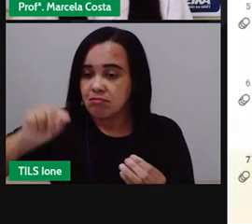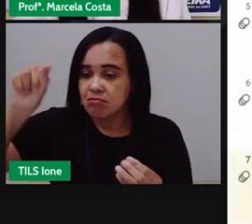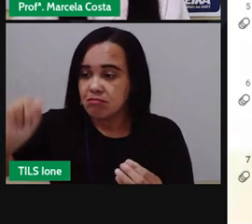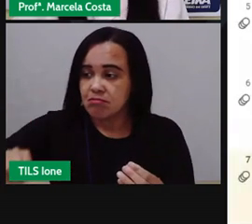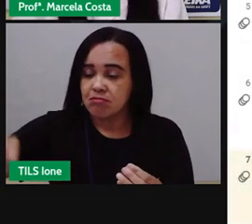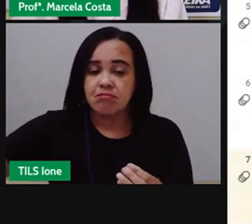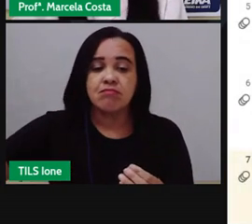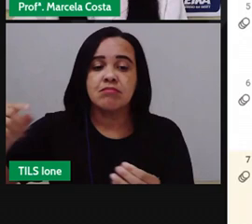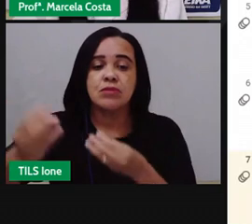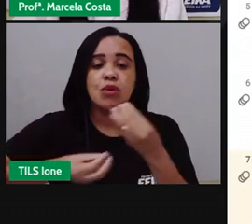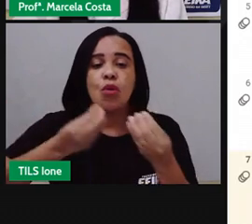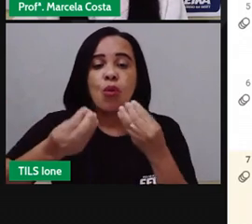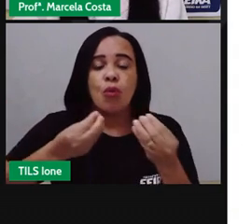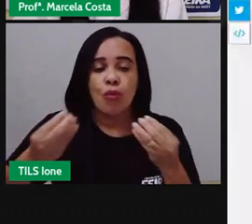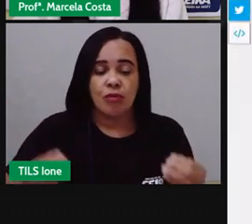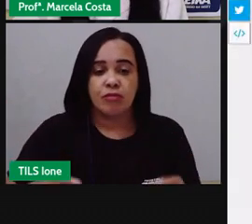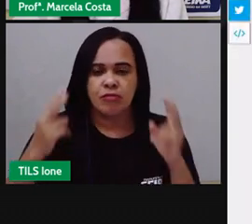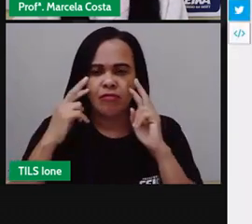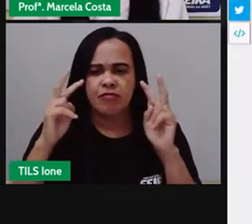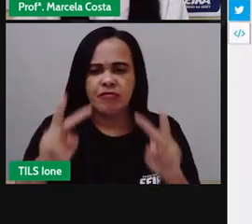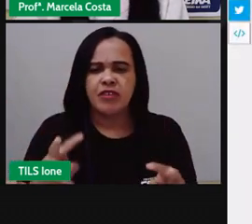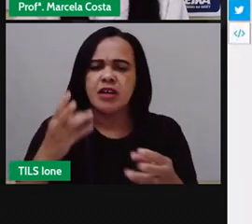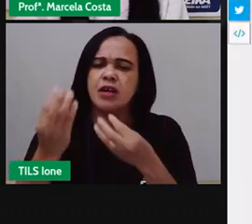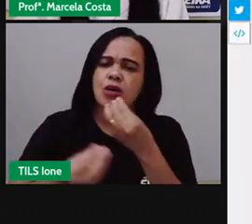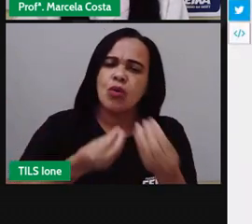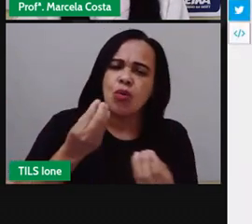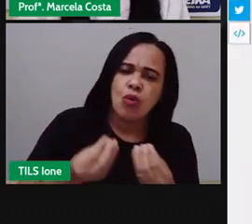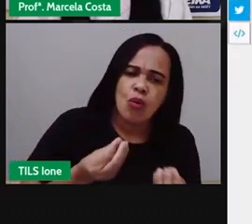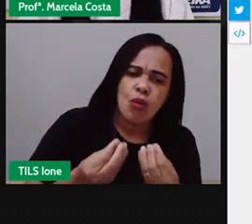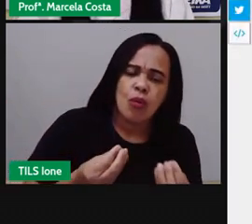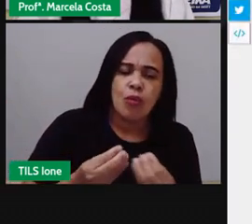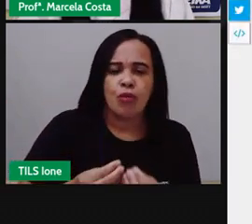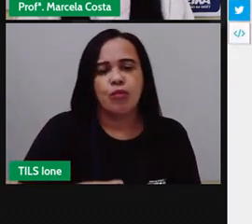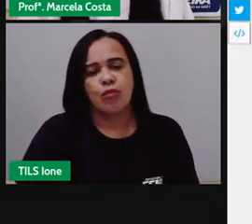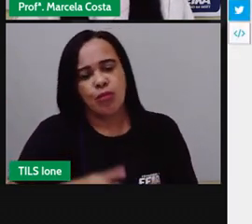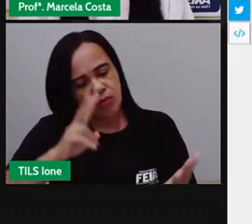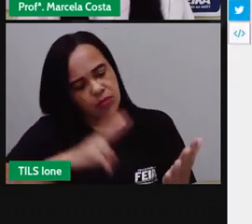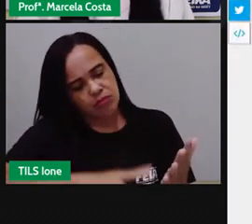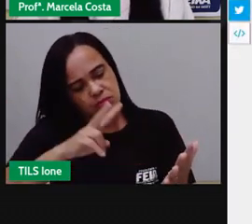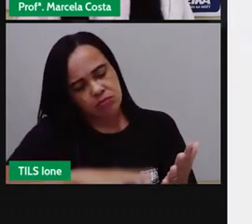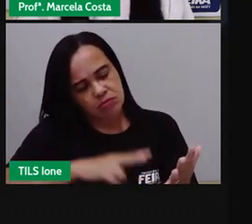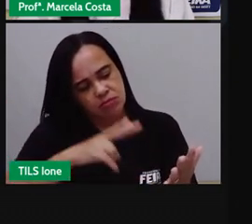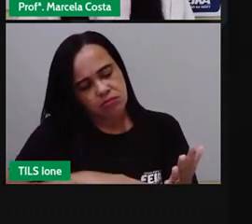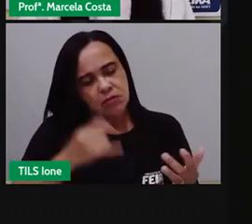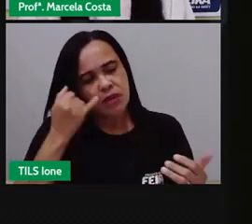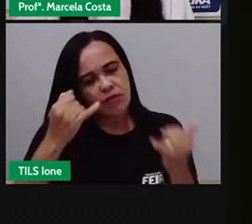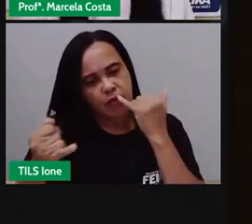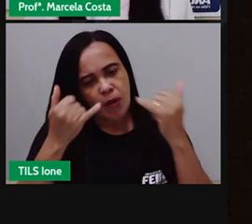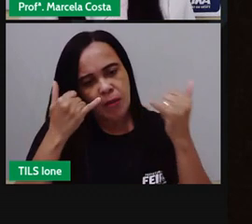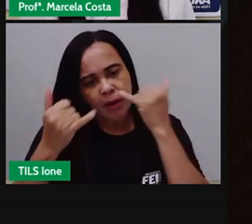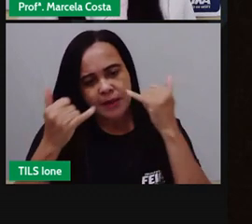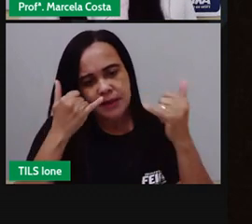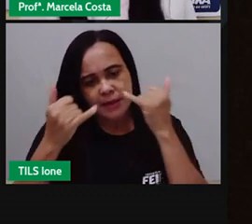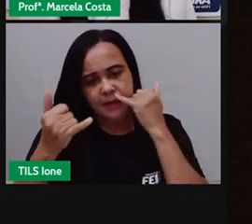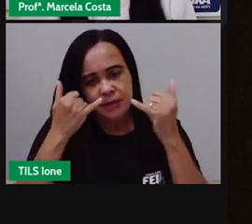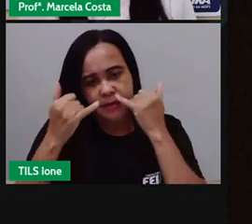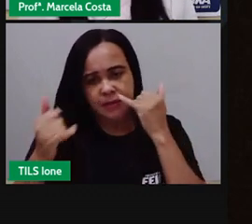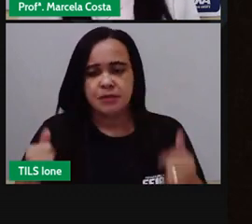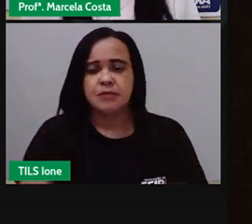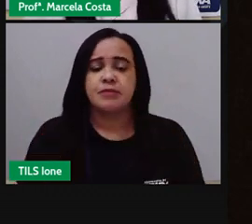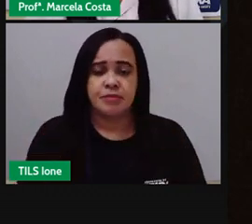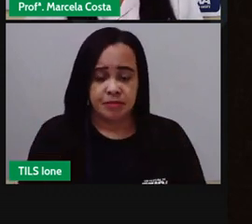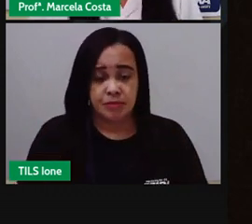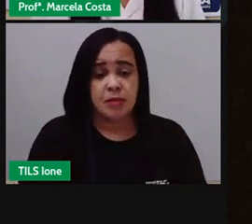onde vocês vão ver aí como a gente pode fazer a leitura dessas informações o link desse jogo